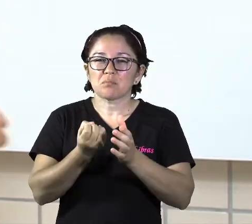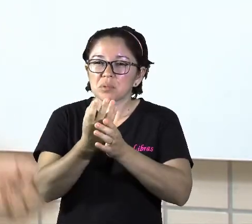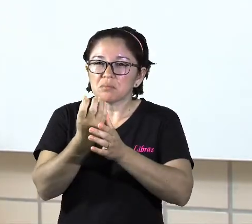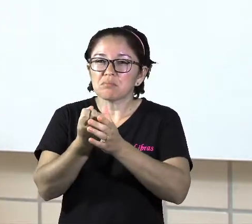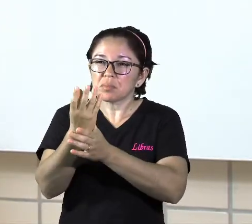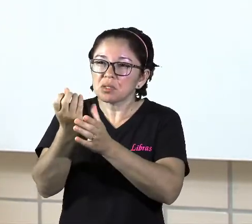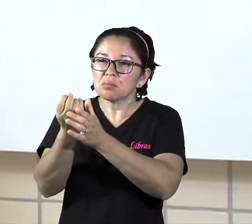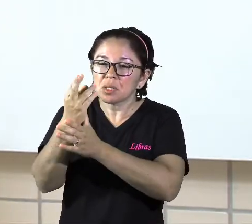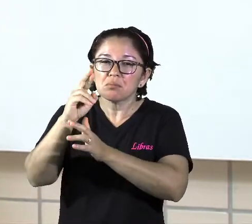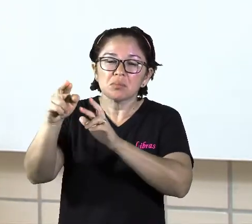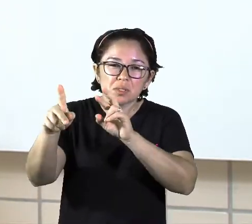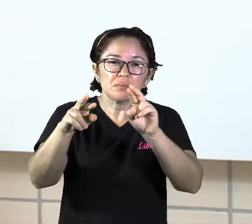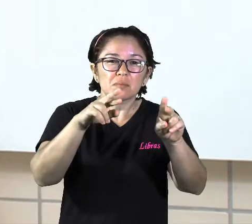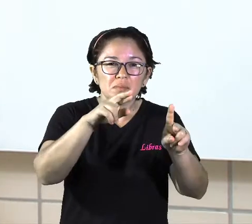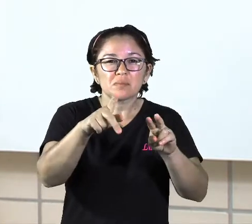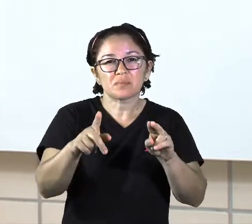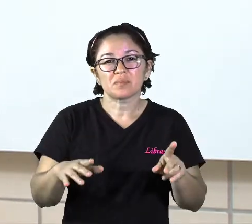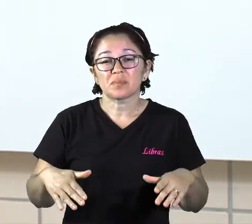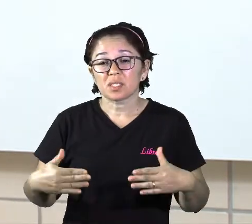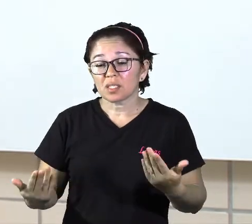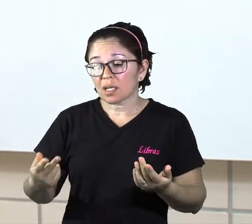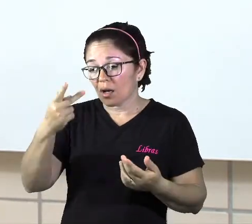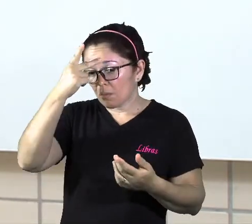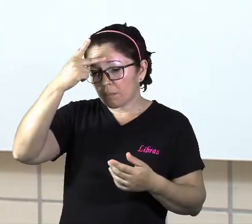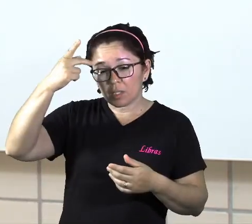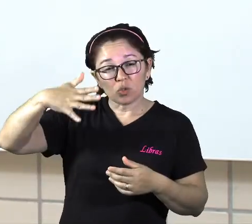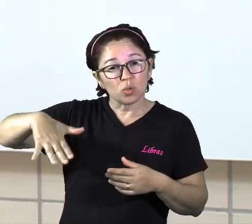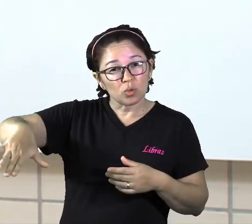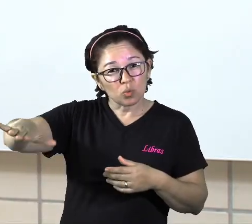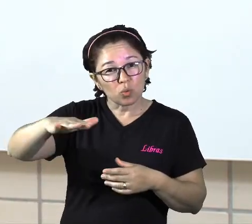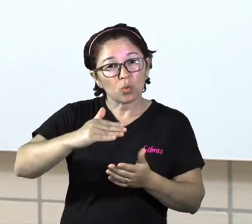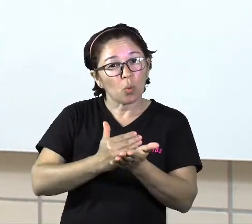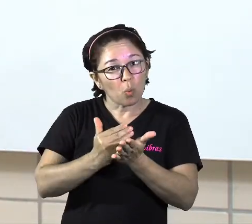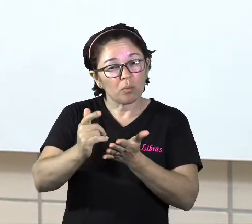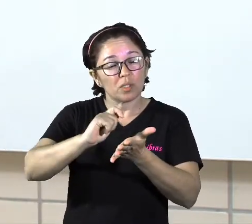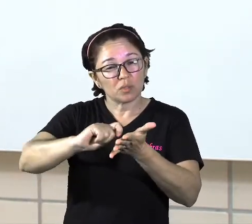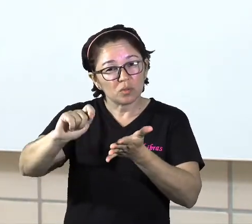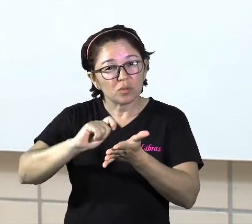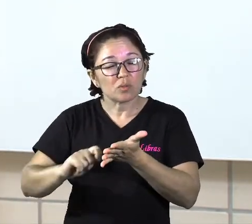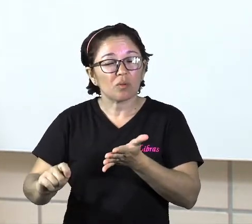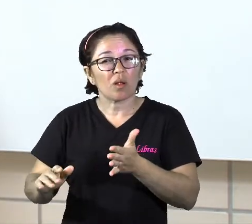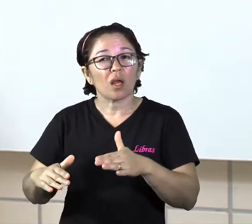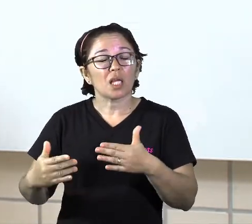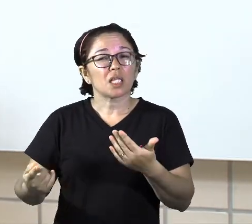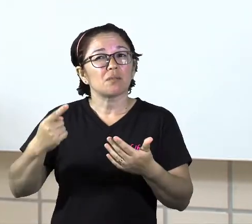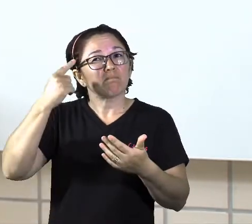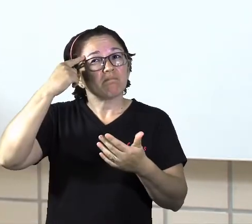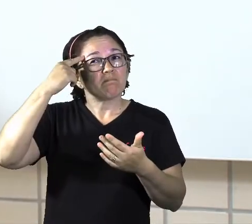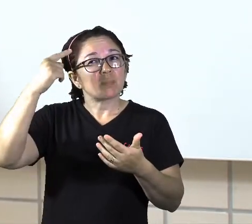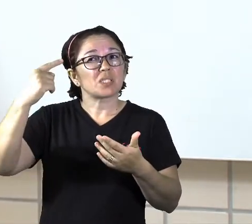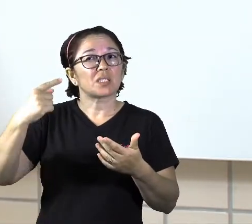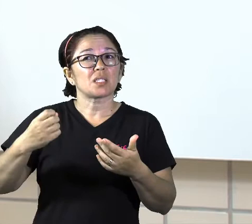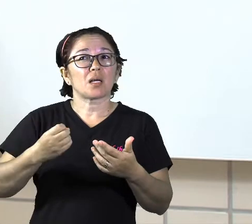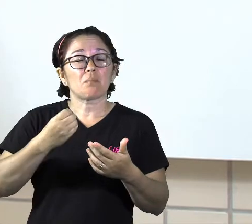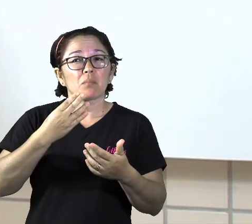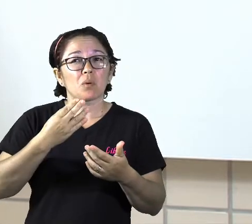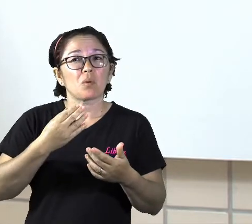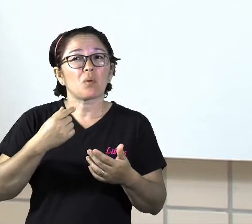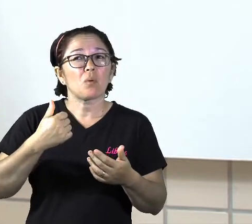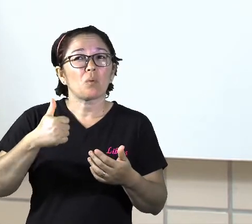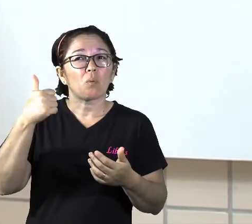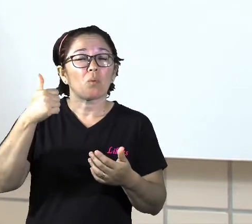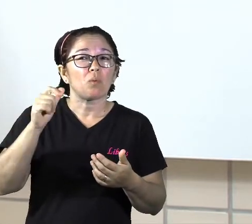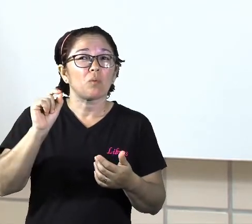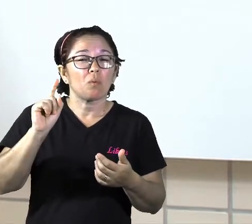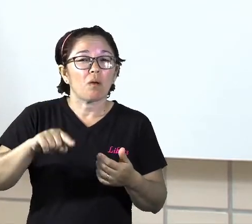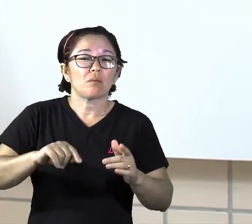em meios de comunicação, isso mesmo. Eles queriam conversar com pessoas que viviam em lugares distantes,